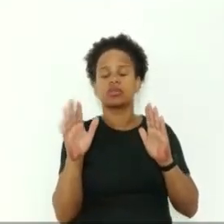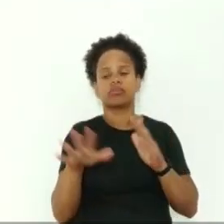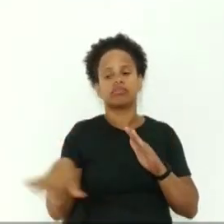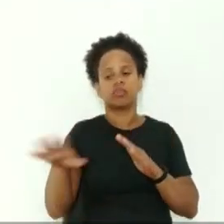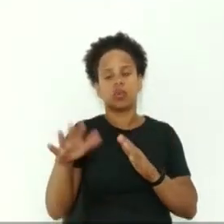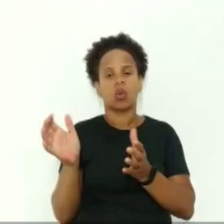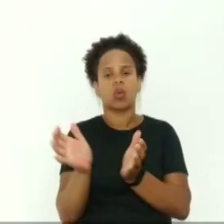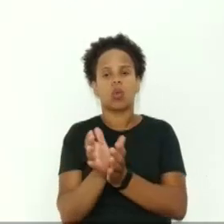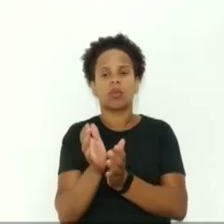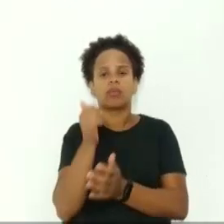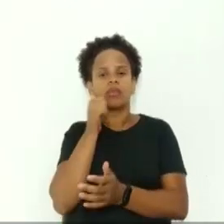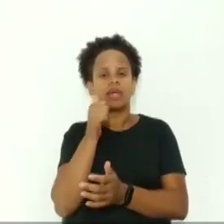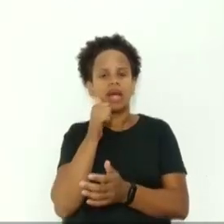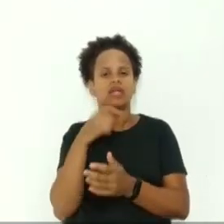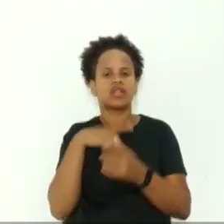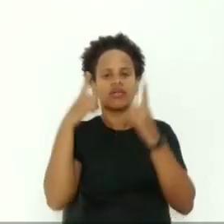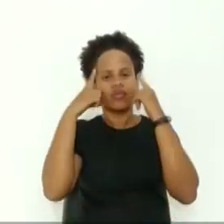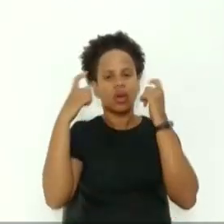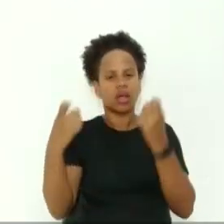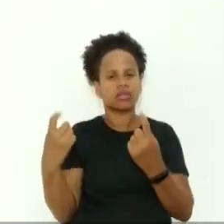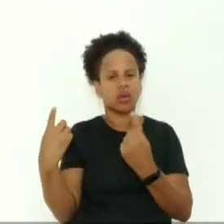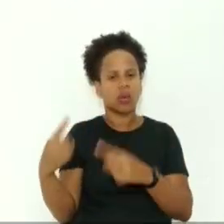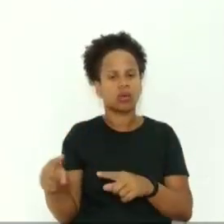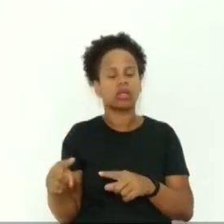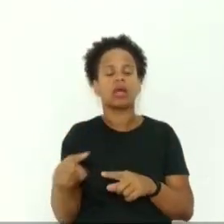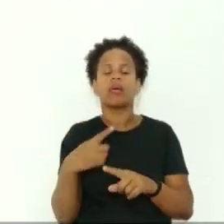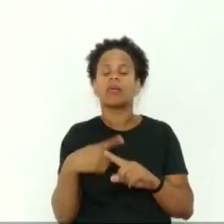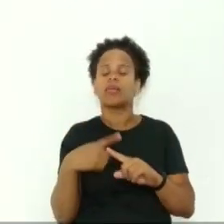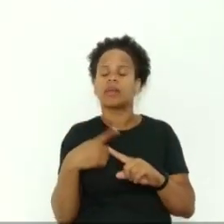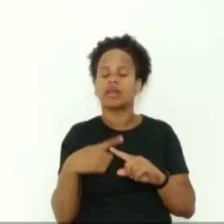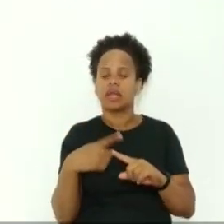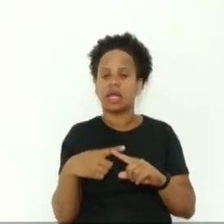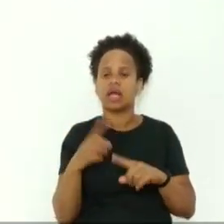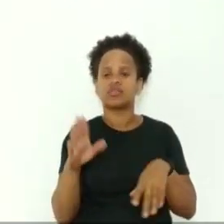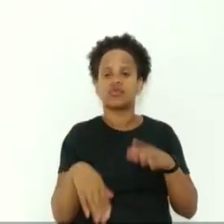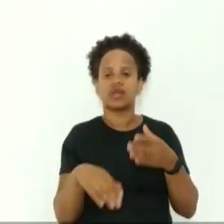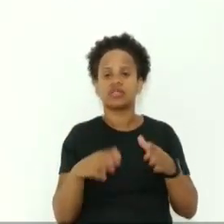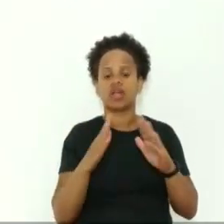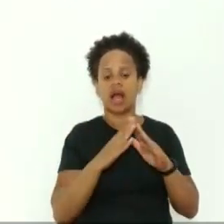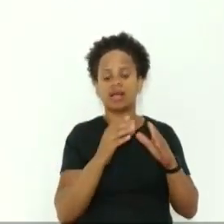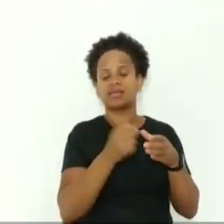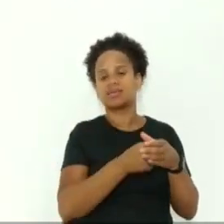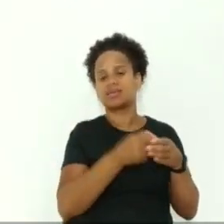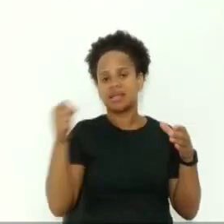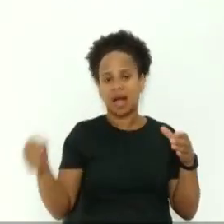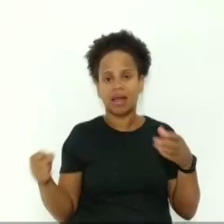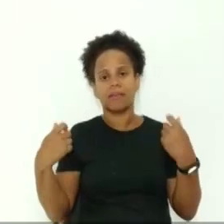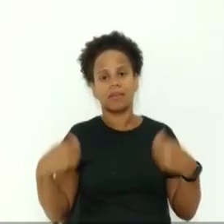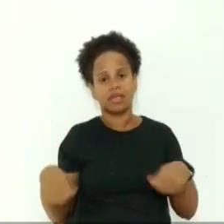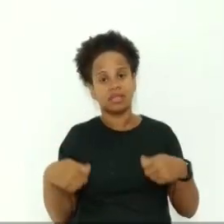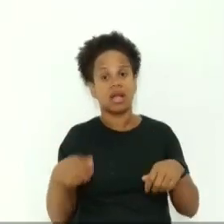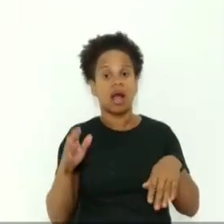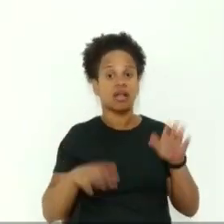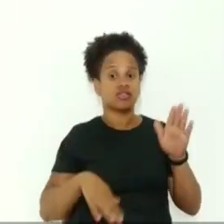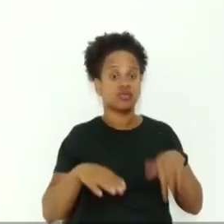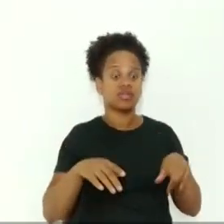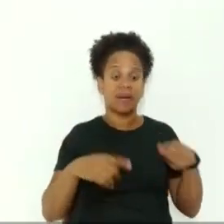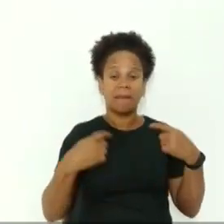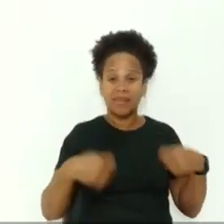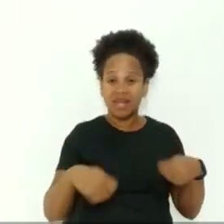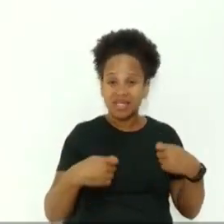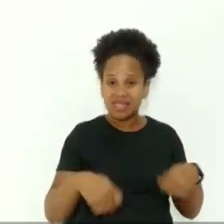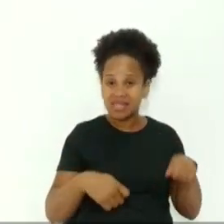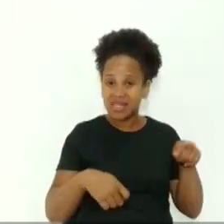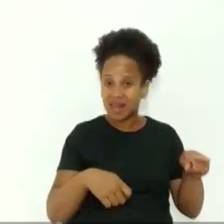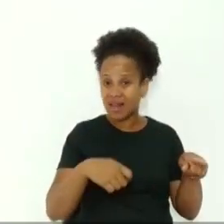que precisam ser retiradas dos seus lares e, muitas vezes, elas dependem financeiramente do agressor e têm filhos pequenos e não